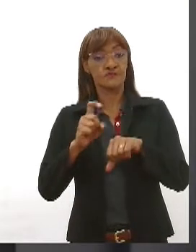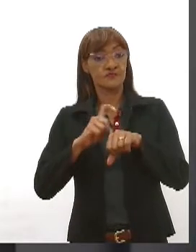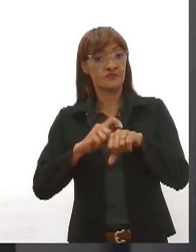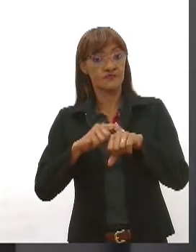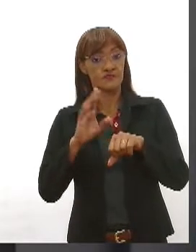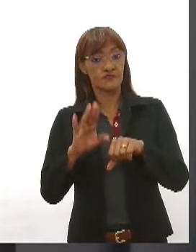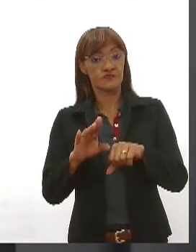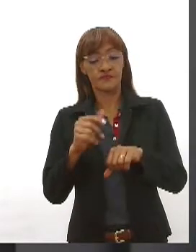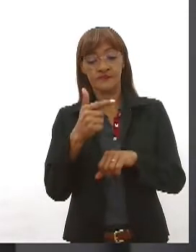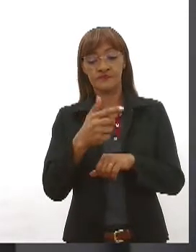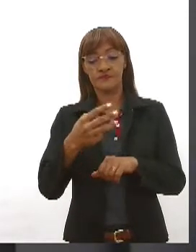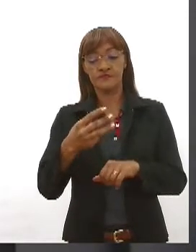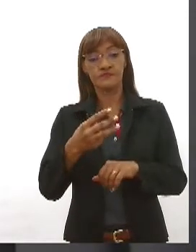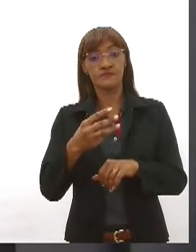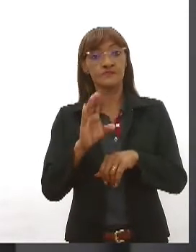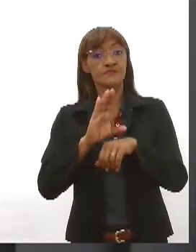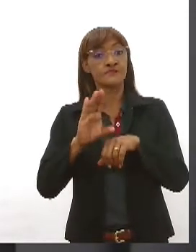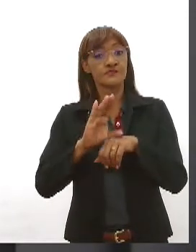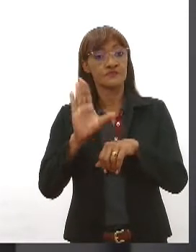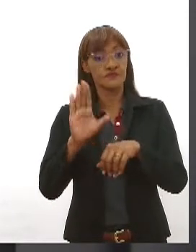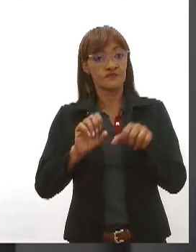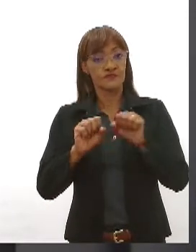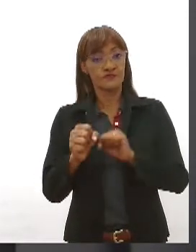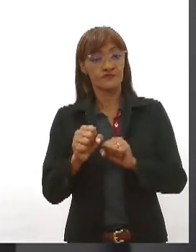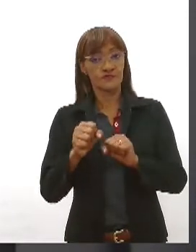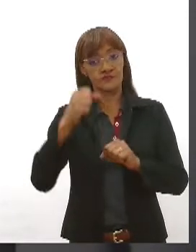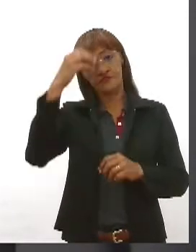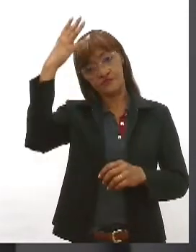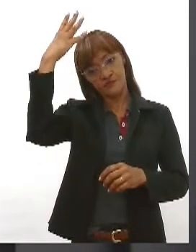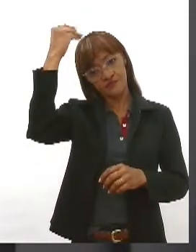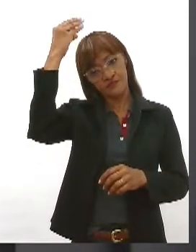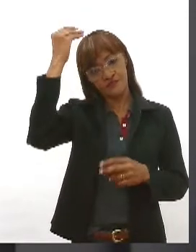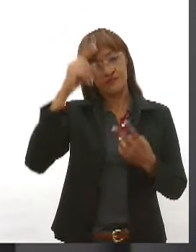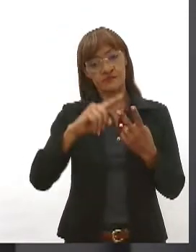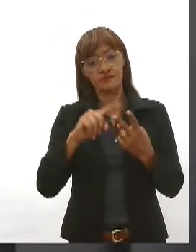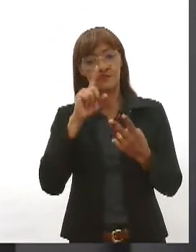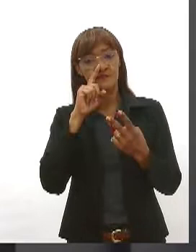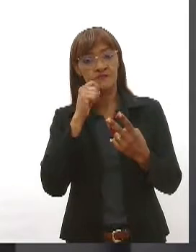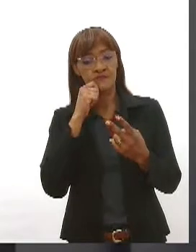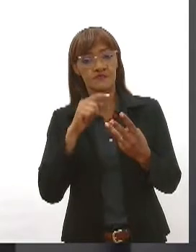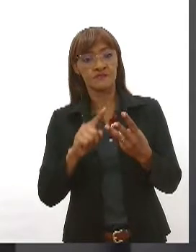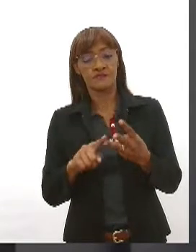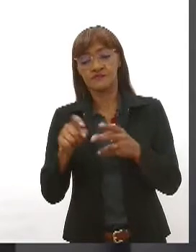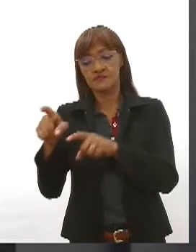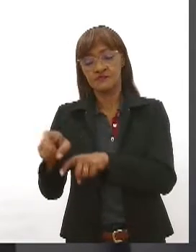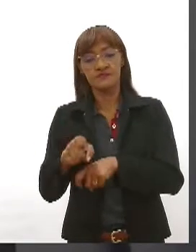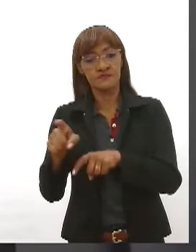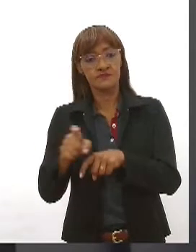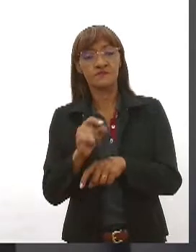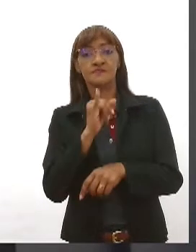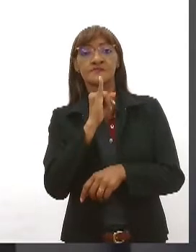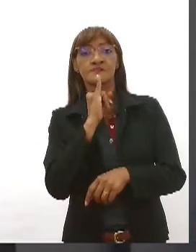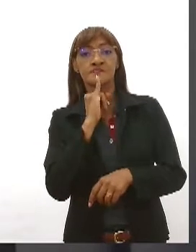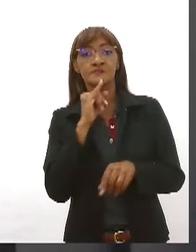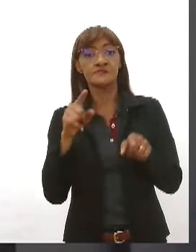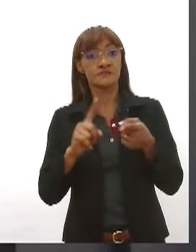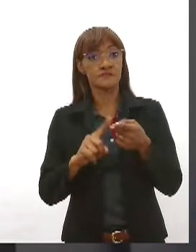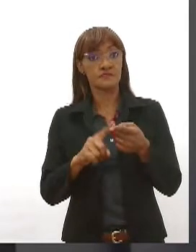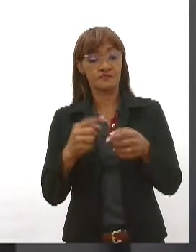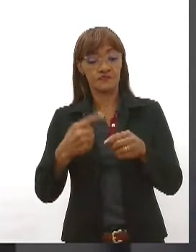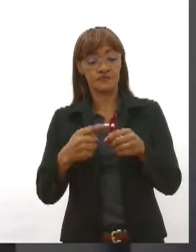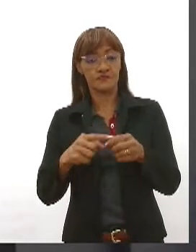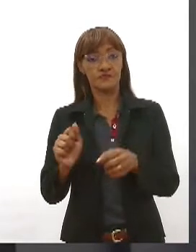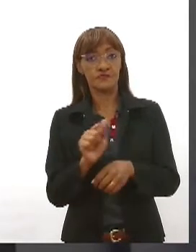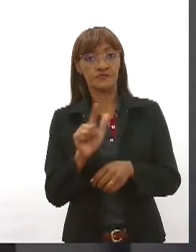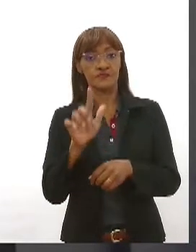graduação nos campos São Cristóvão, Aracaju, Campos Sertão, Itabaiana e Lagarto, para ingresso no primeiro